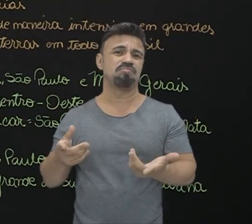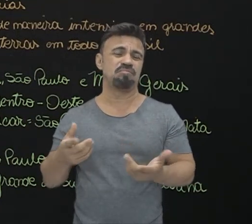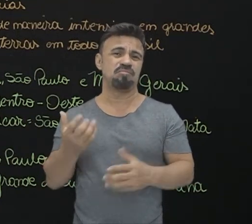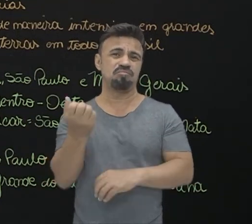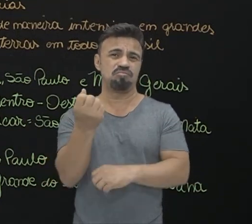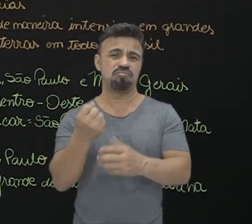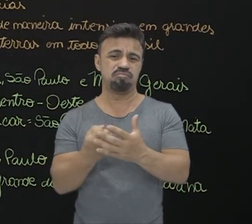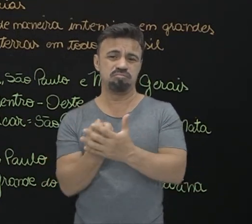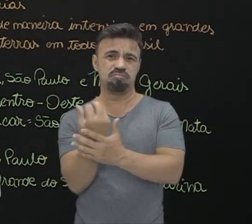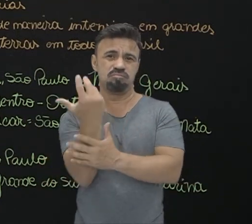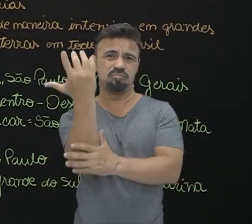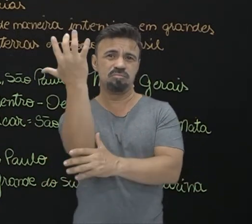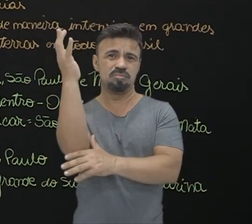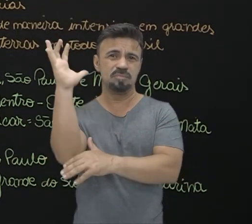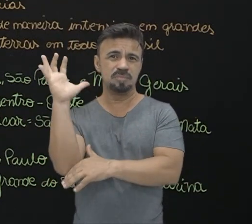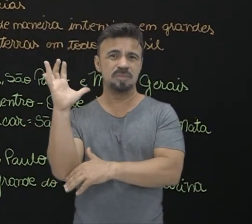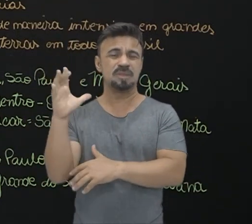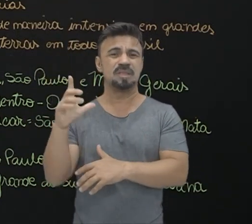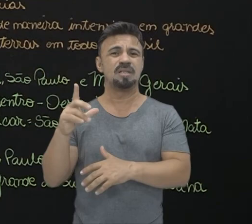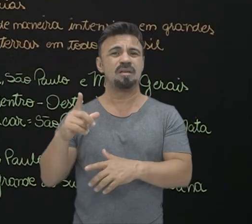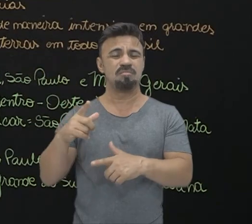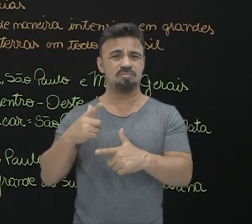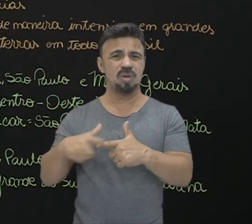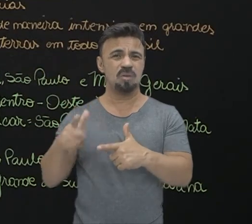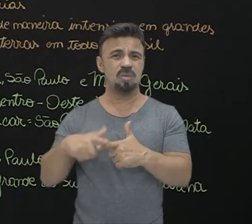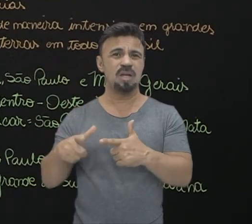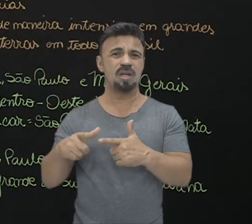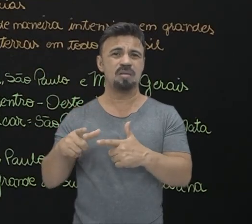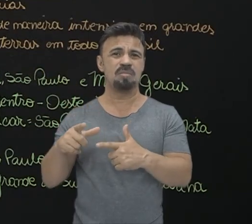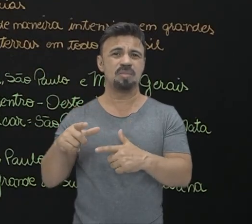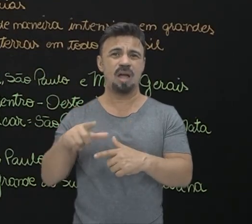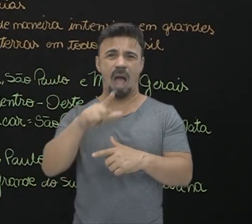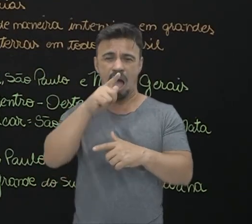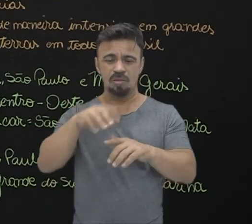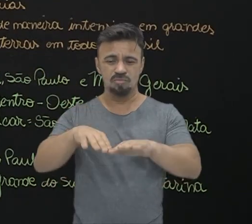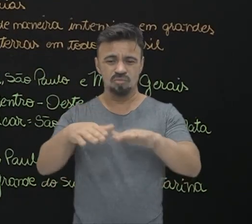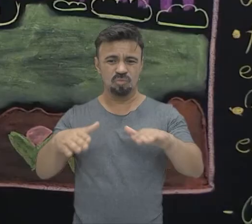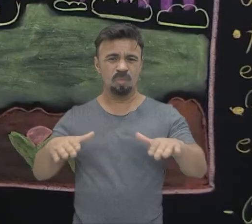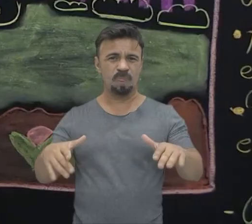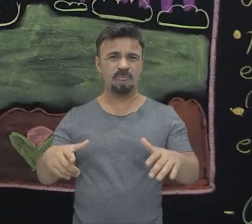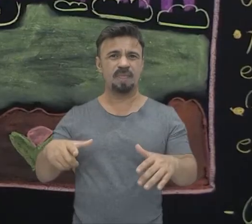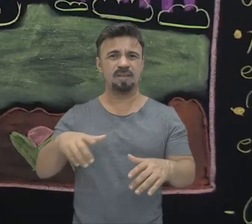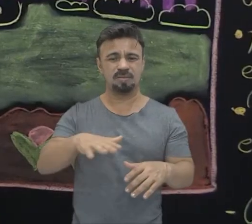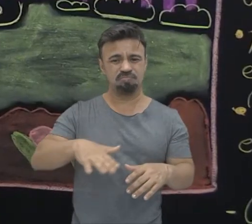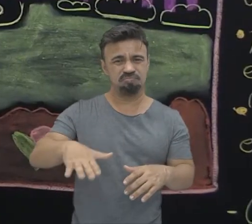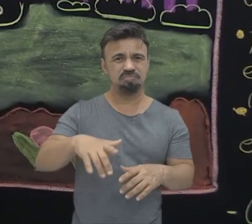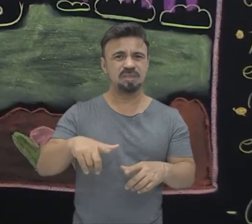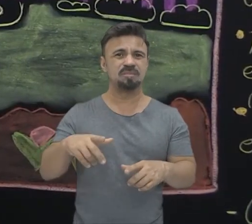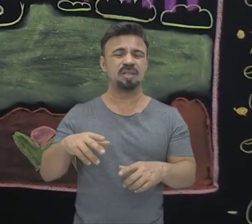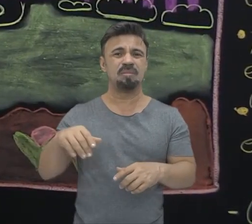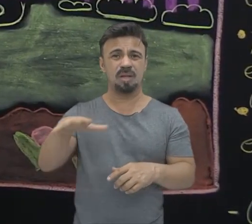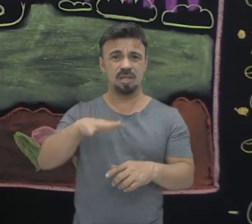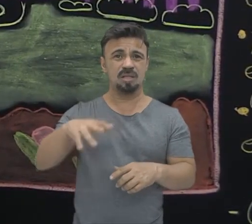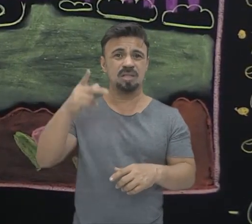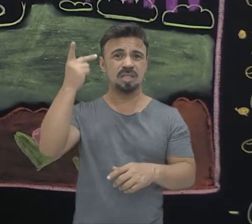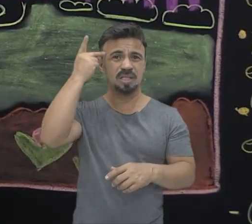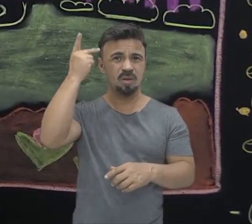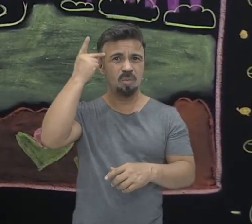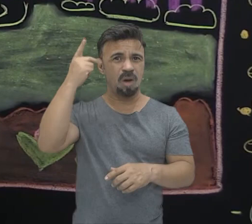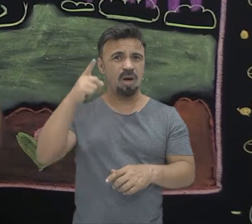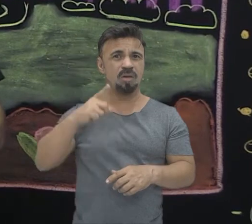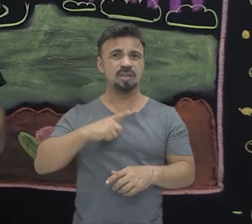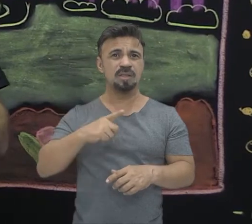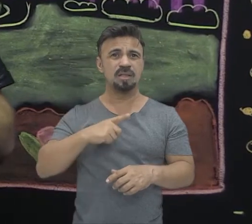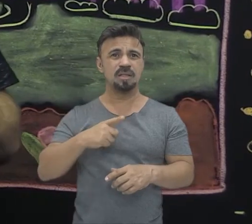ele vai gerar um problema de poluição dos lençóis freáticos. Grande parte da região do interior de São Paulo, por exemplo, está com o